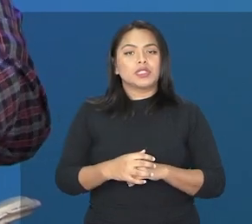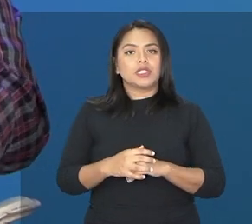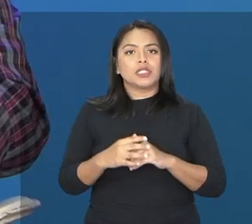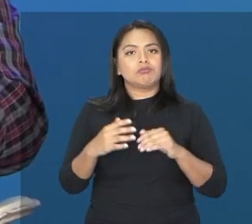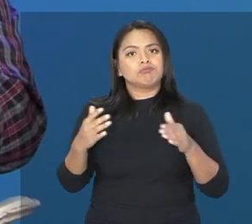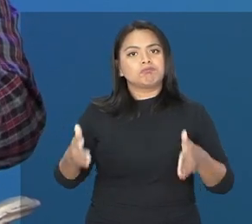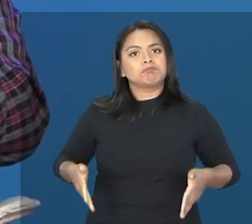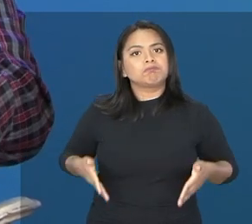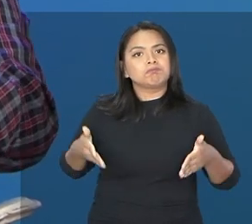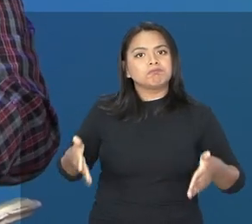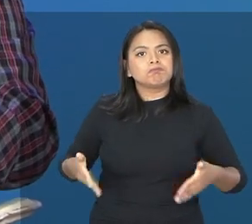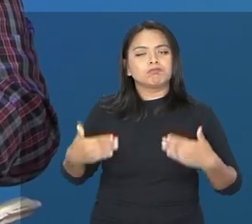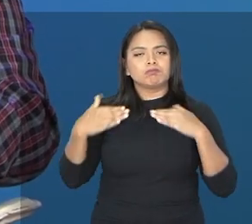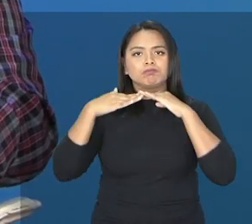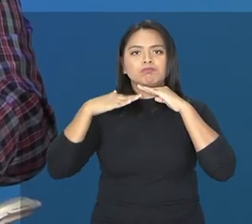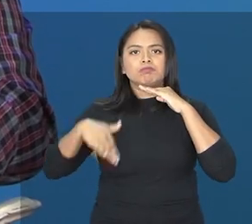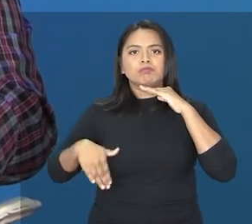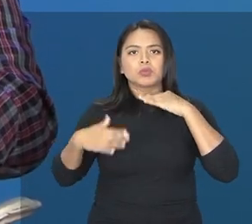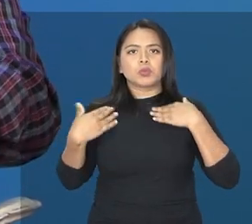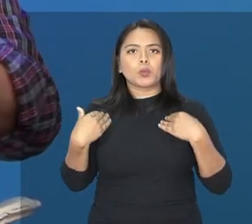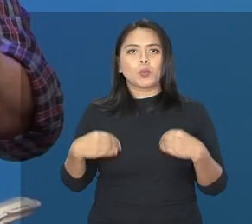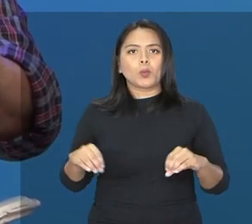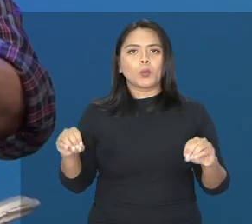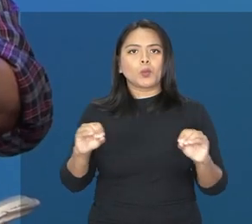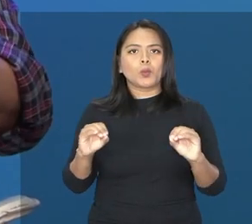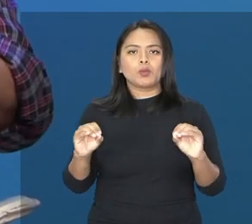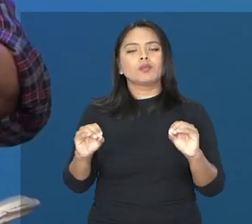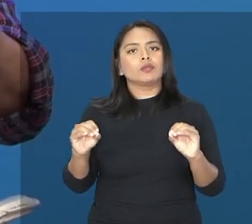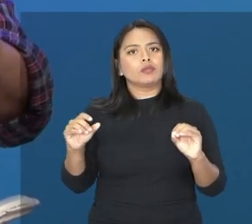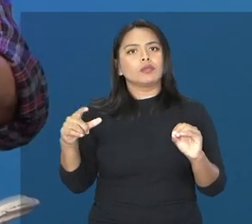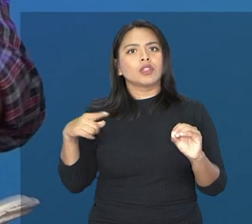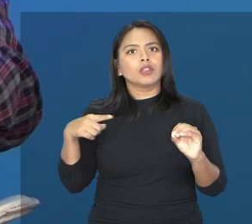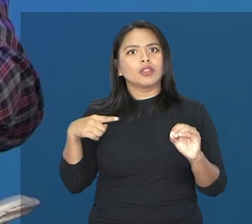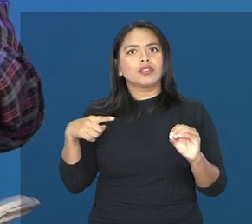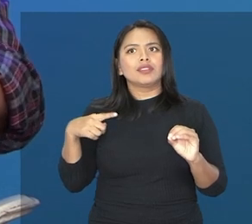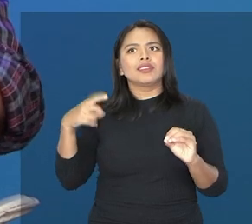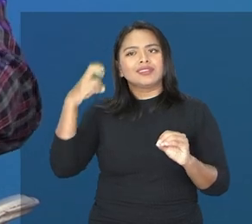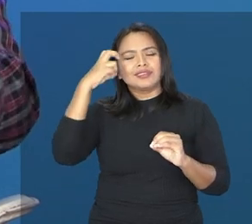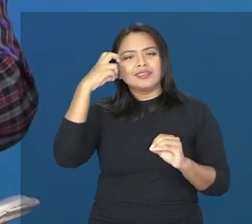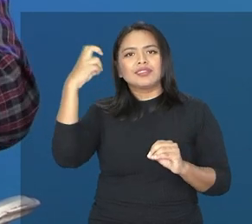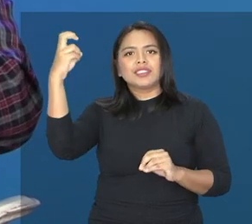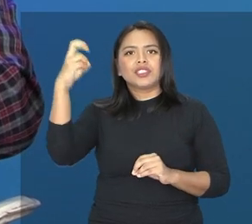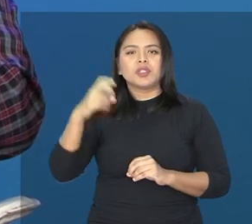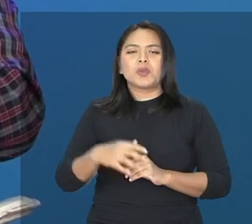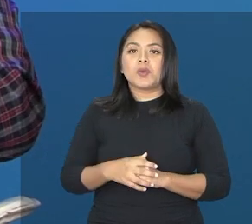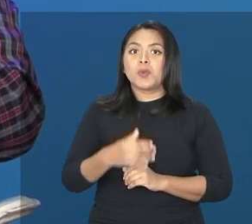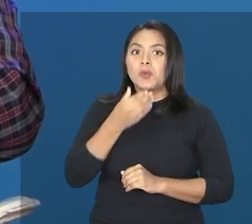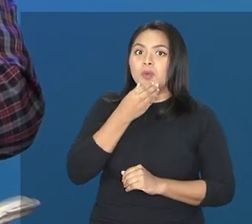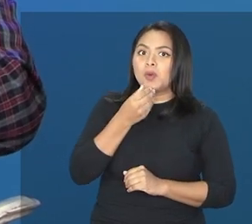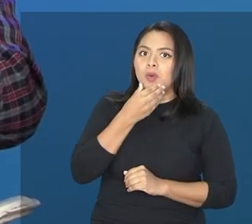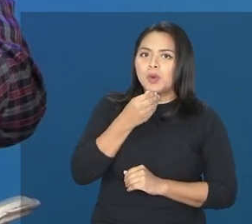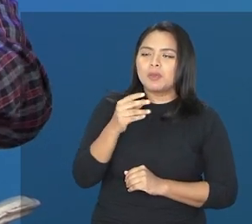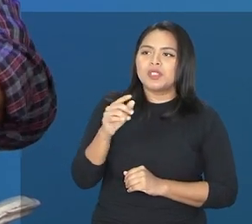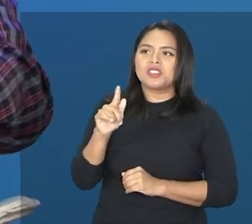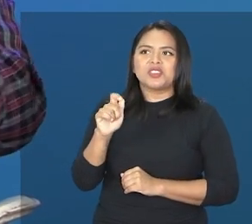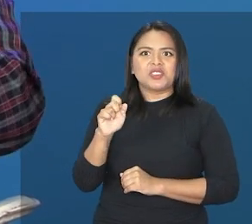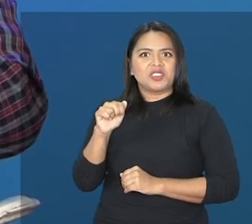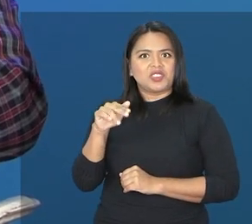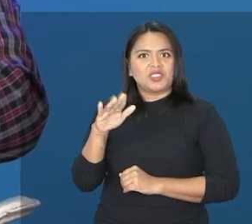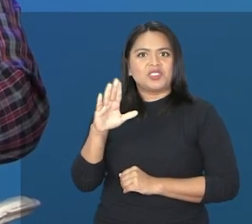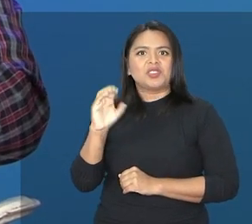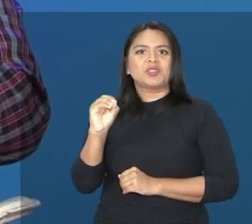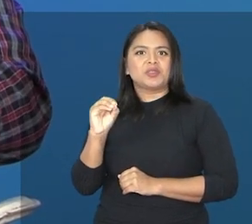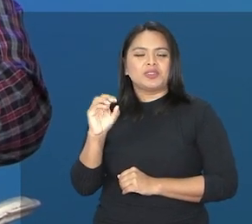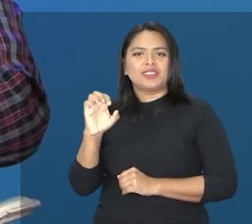são tetraplésticas e que são superdotadas. Por exemplo, um gênio, Stephen Hawking, o físico Stephen Hawking, que tinha ali